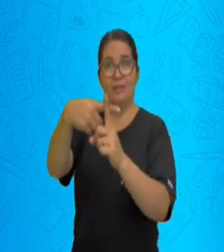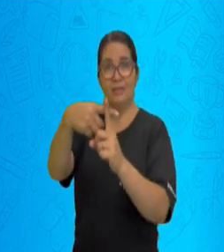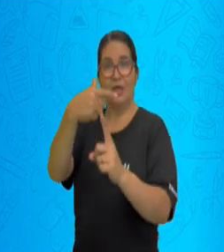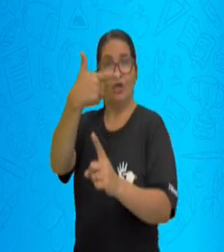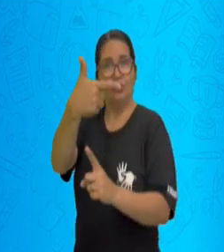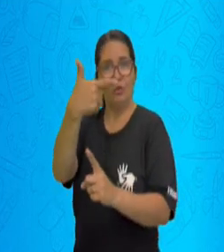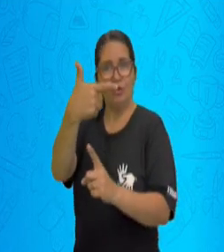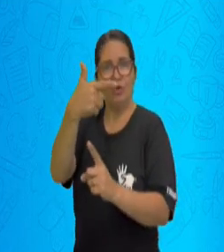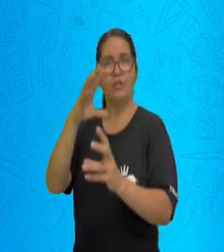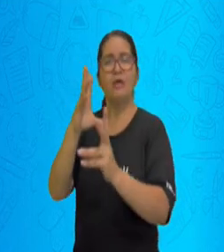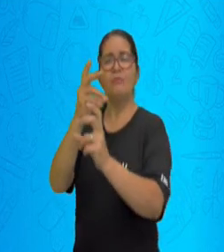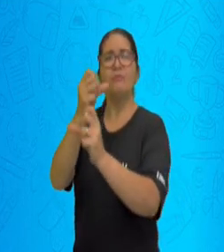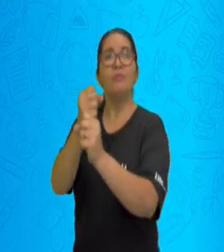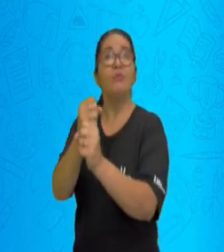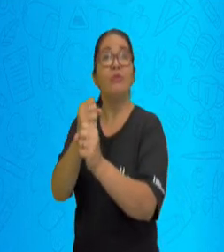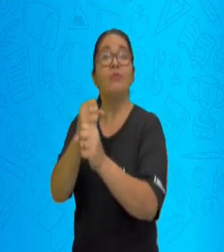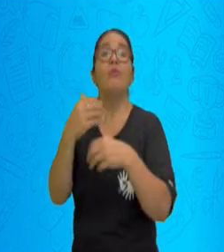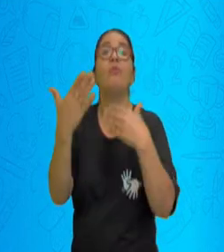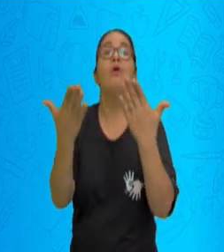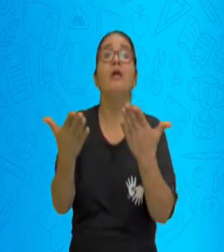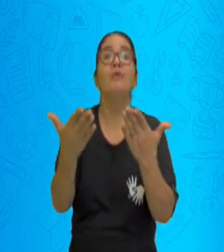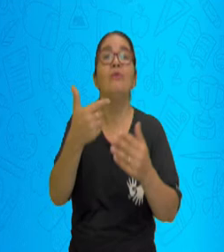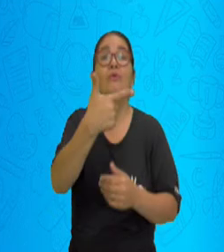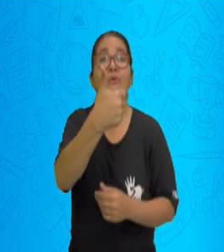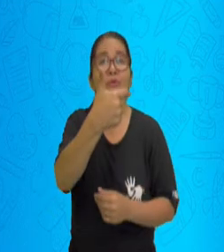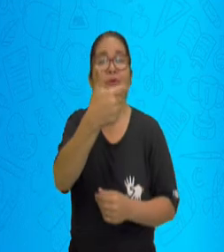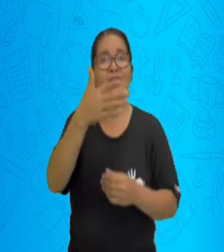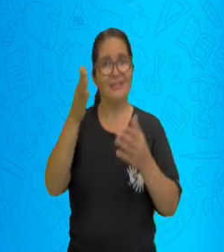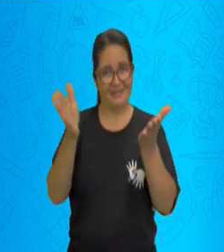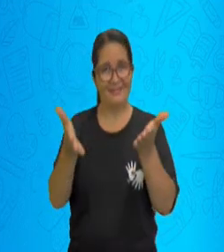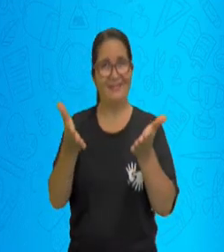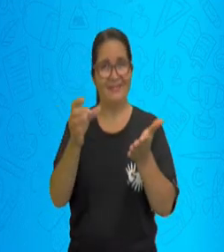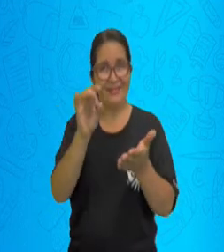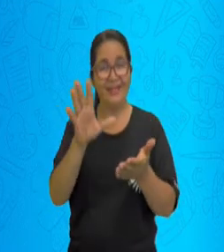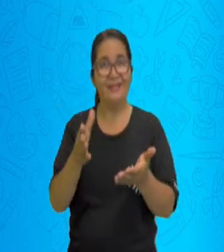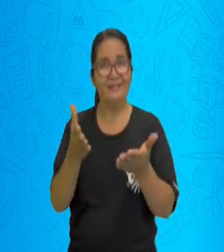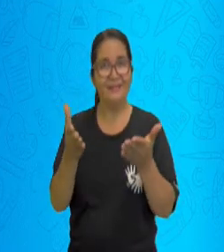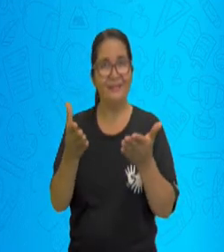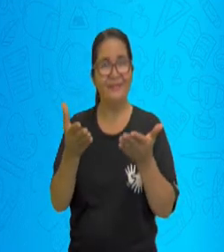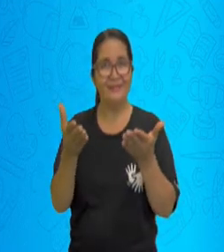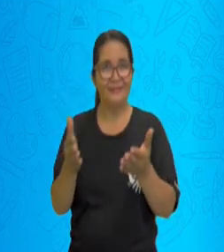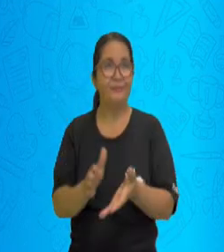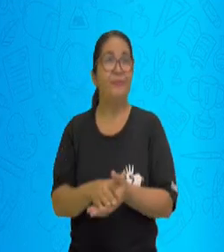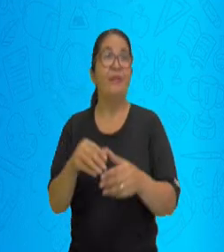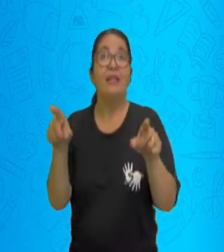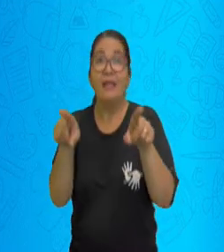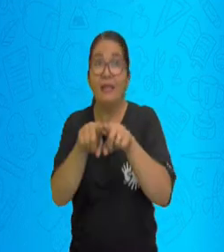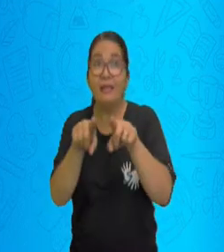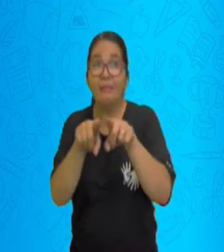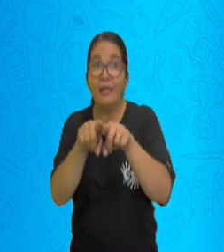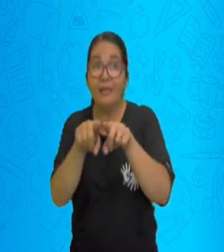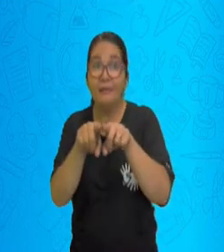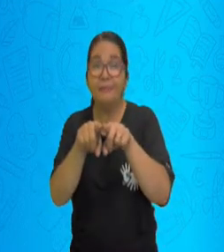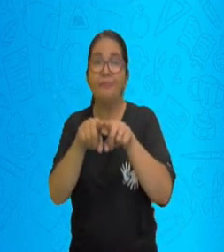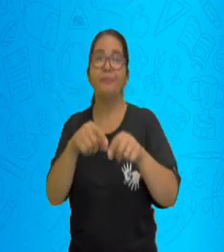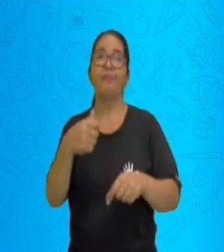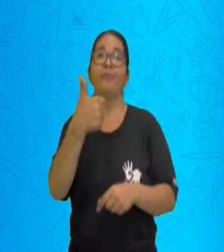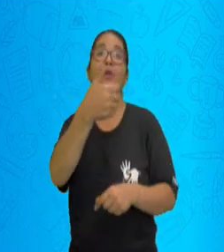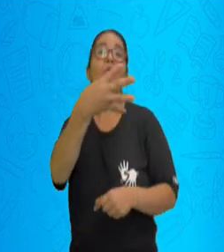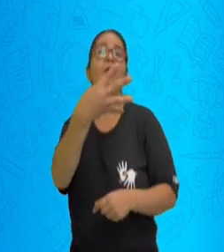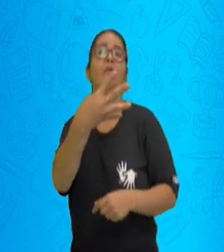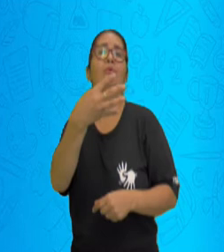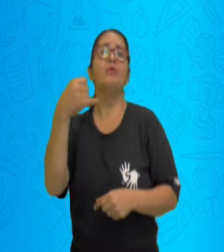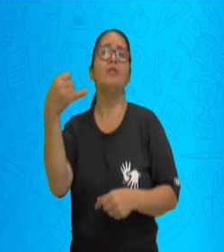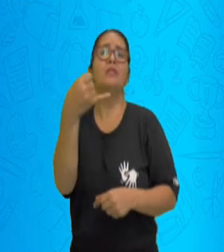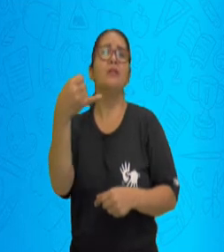que tenha o sistema de igualdade entre 14 menos 2. Eu também vou ter o resultado 12.